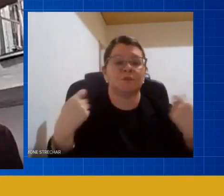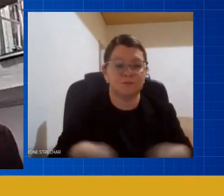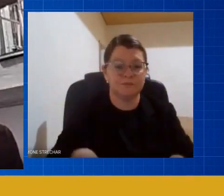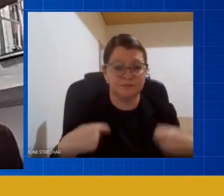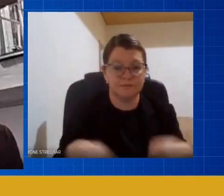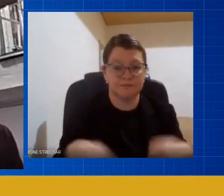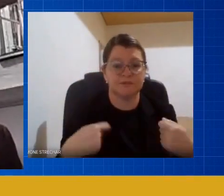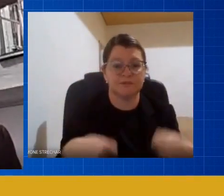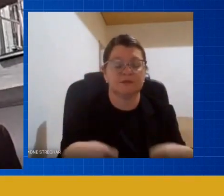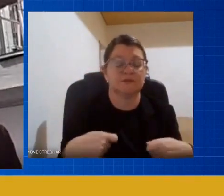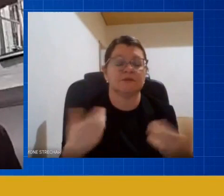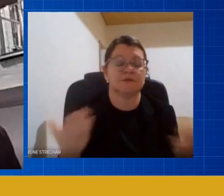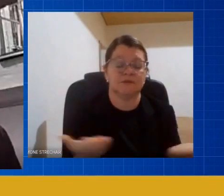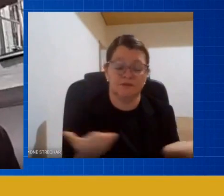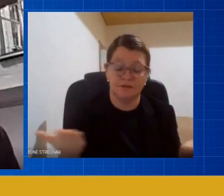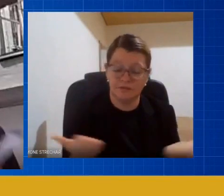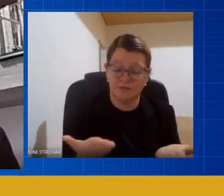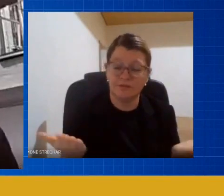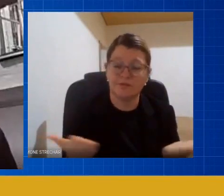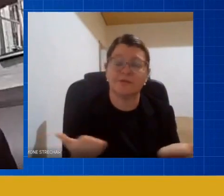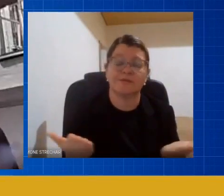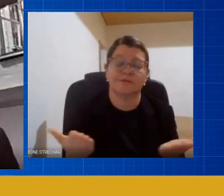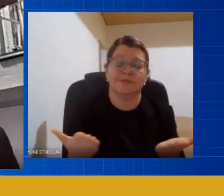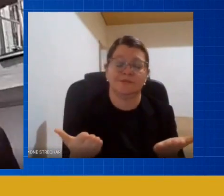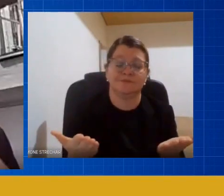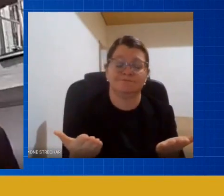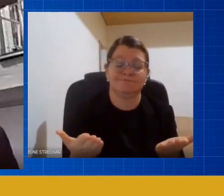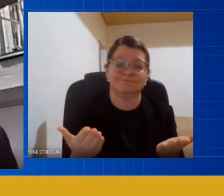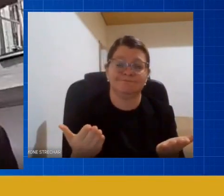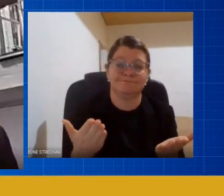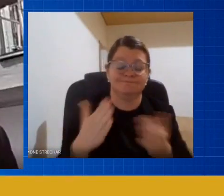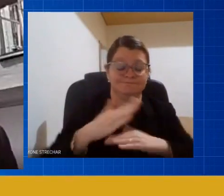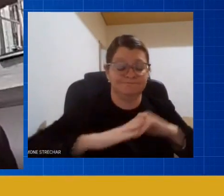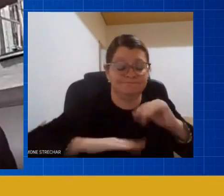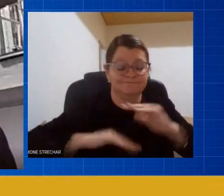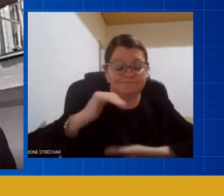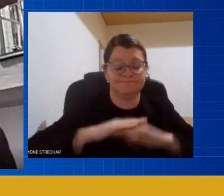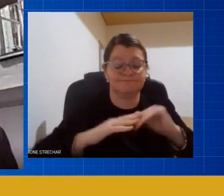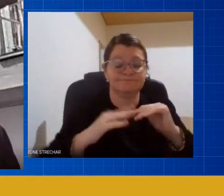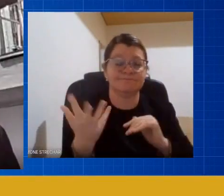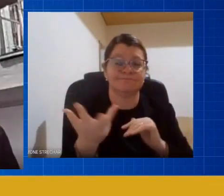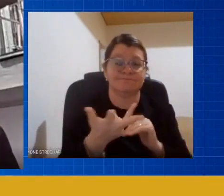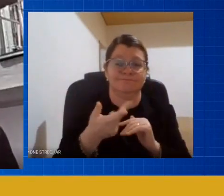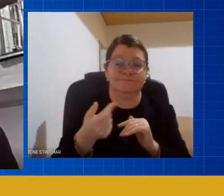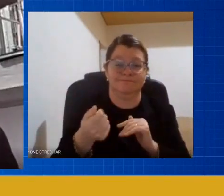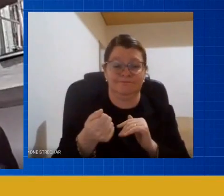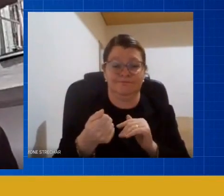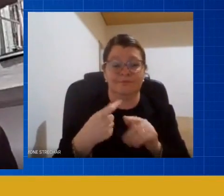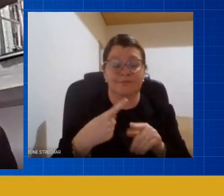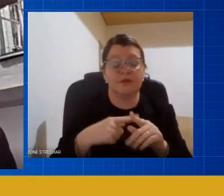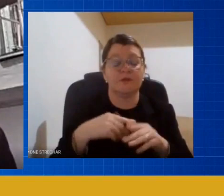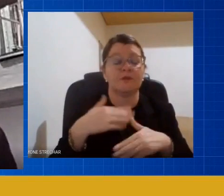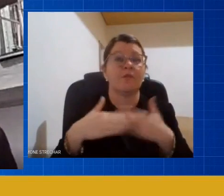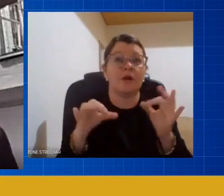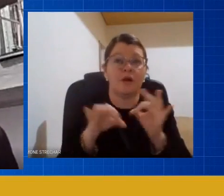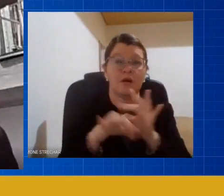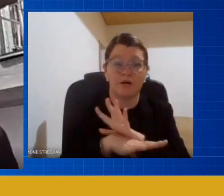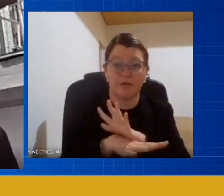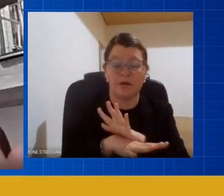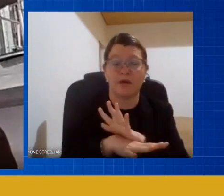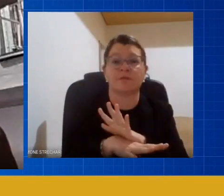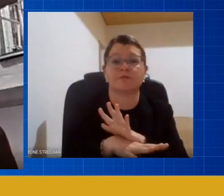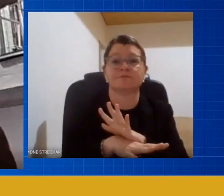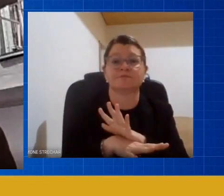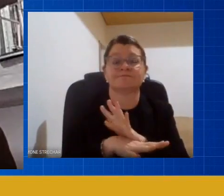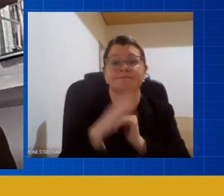acontecendo hoje né com vistas a quando a gente retornar de tudo isso aí a gente de certa forma